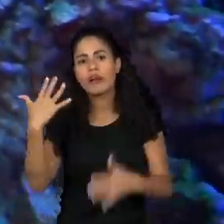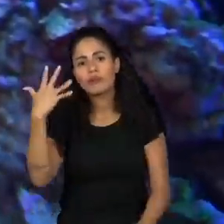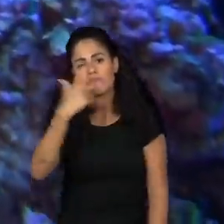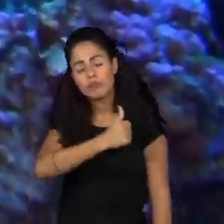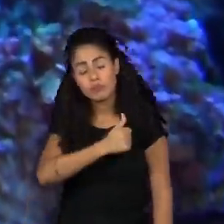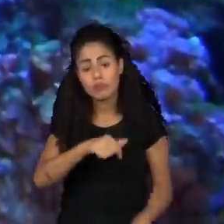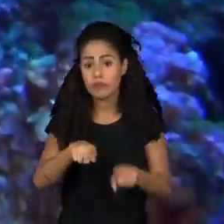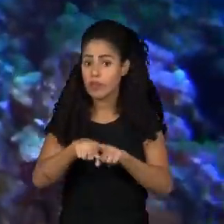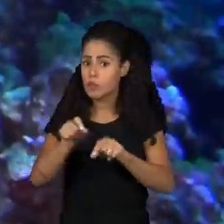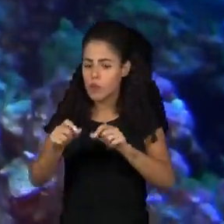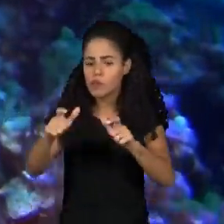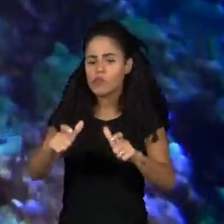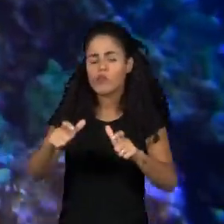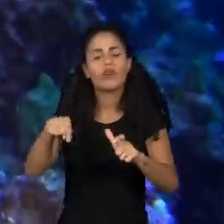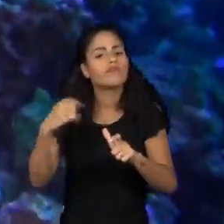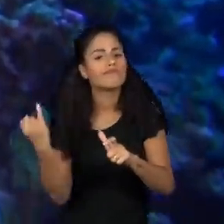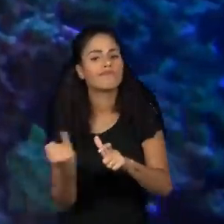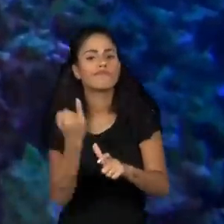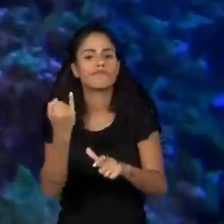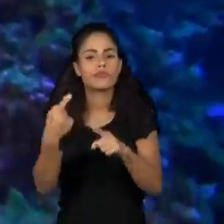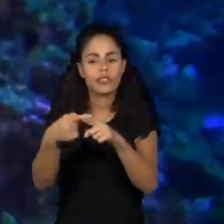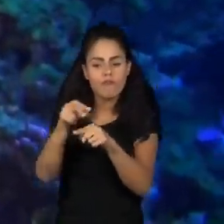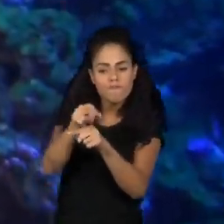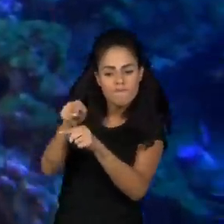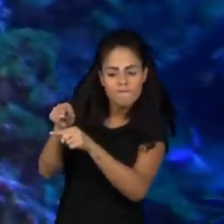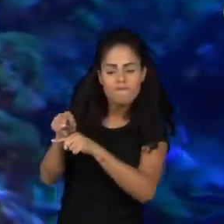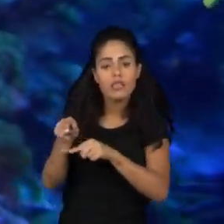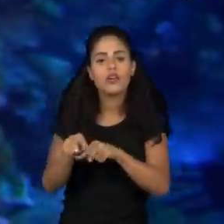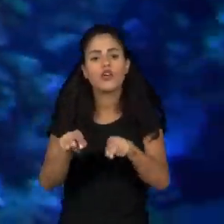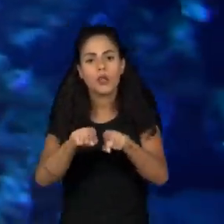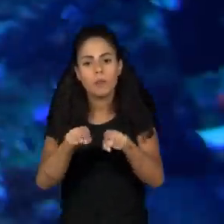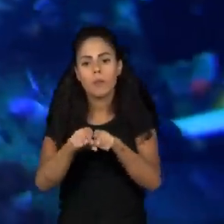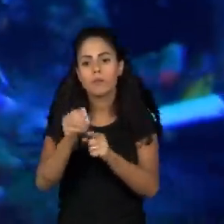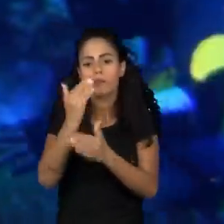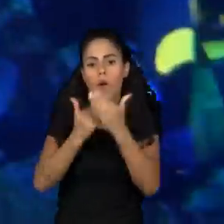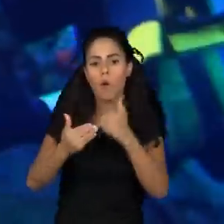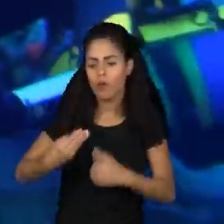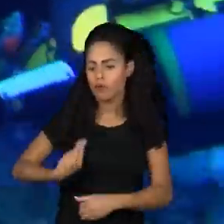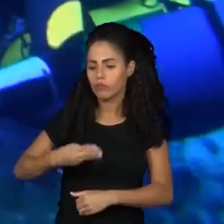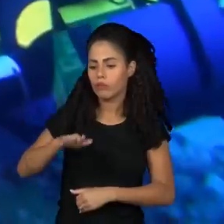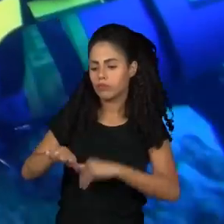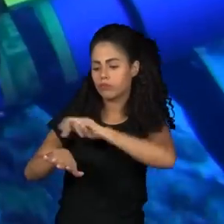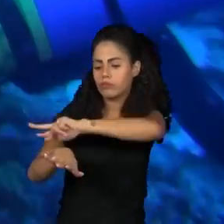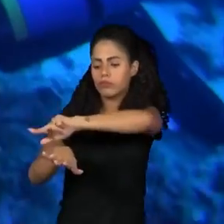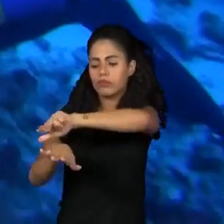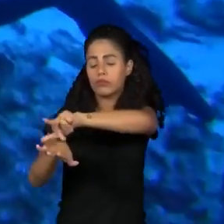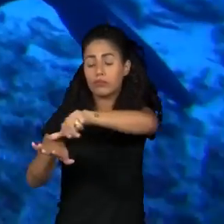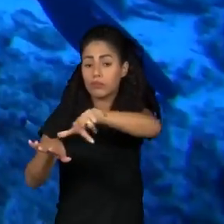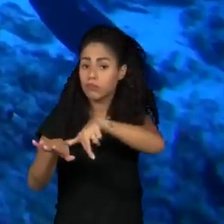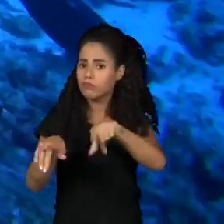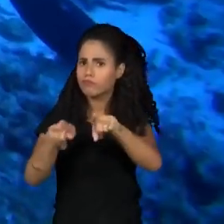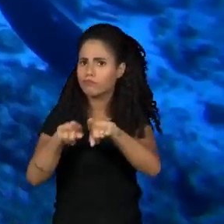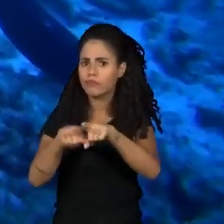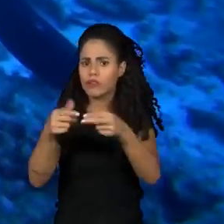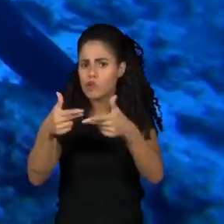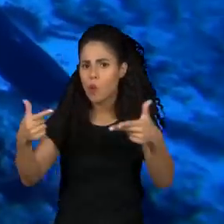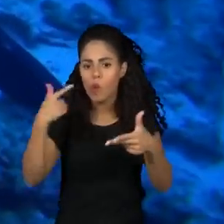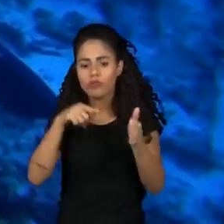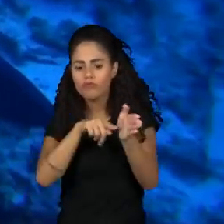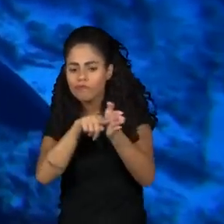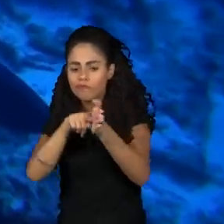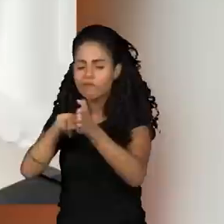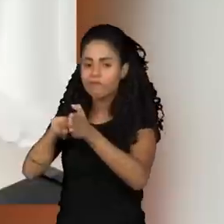O local é fundamental para a manutenção da vida marinha em toda a região e assegurar os recursos pesqueiros.